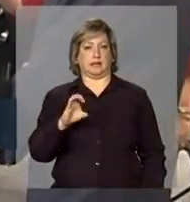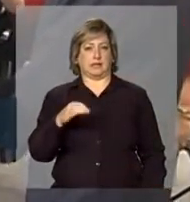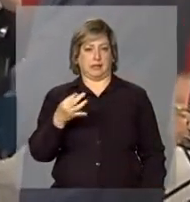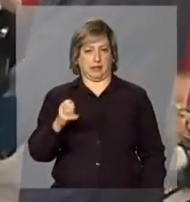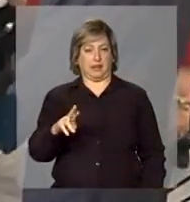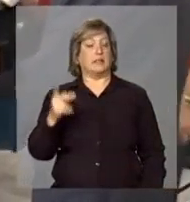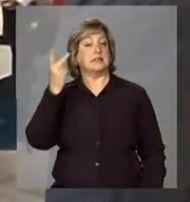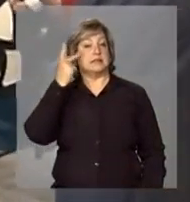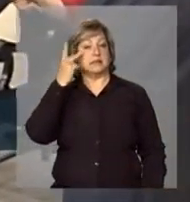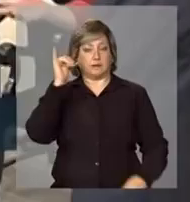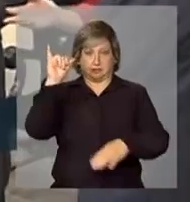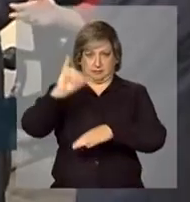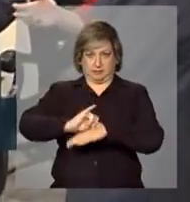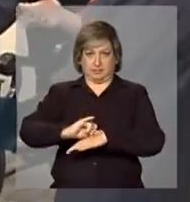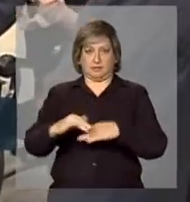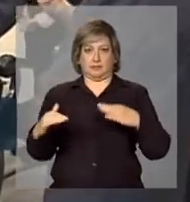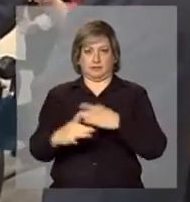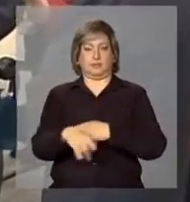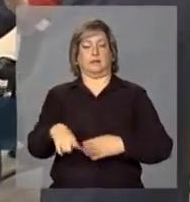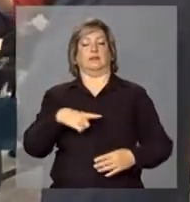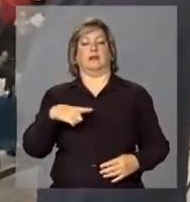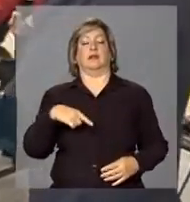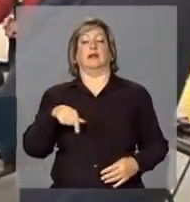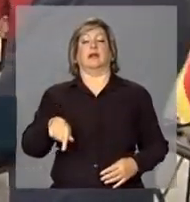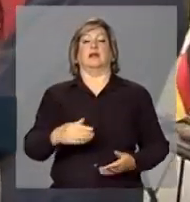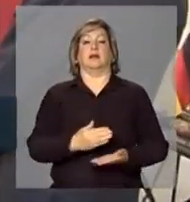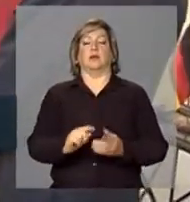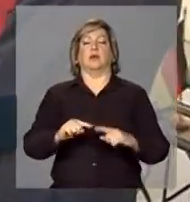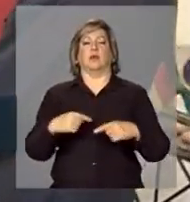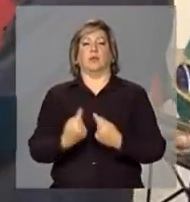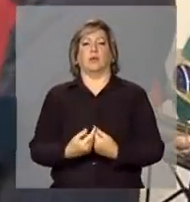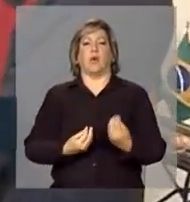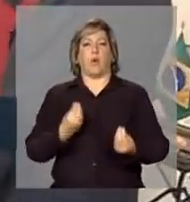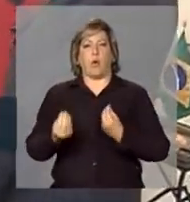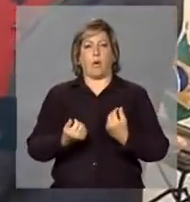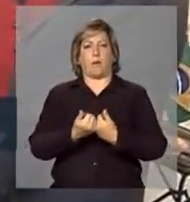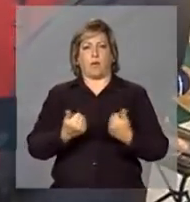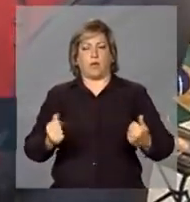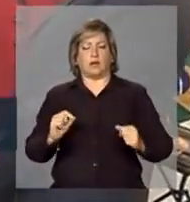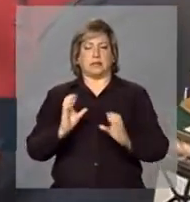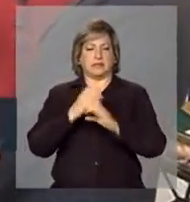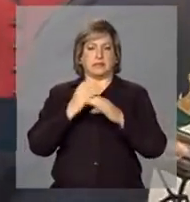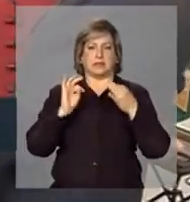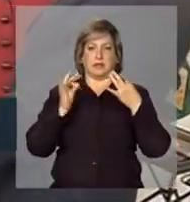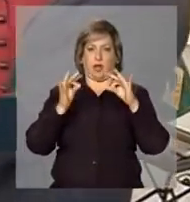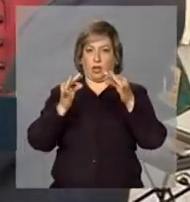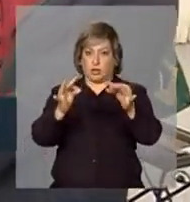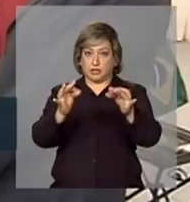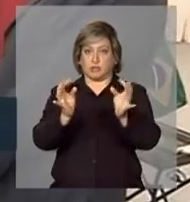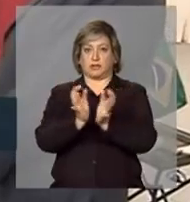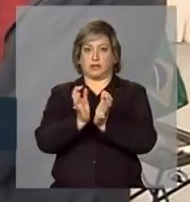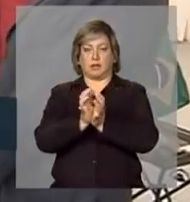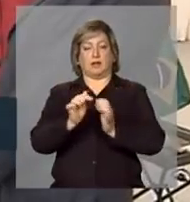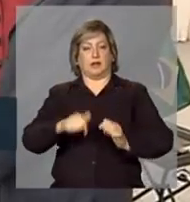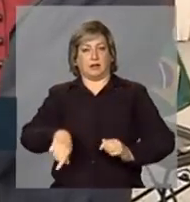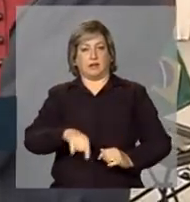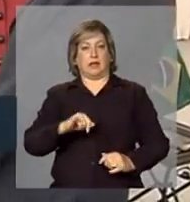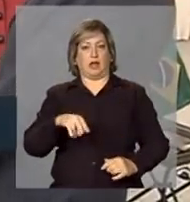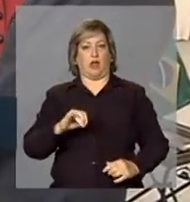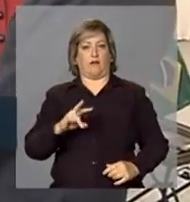Nessa conversa estão presentes temas como iniciativas de cooperação na área de ciência, tecnologia e inovação,